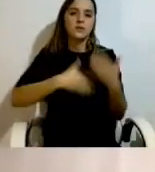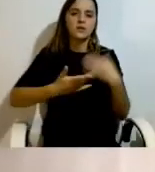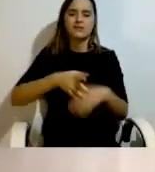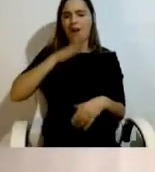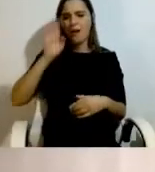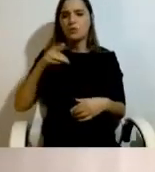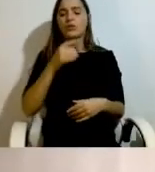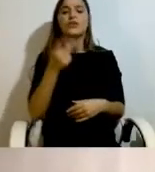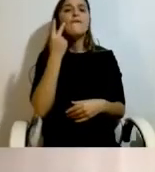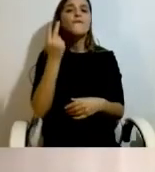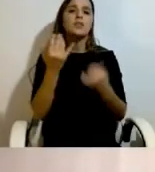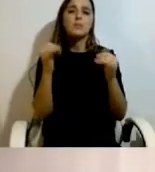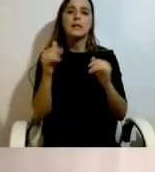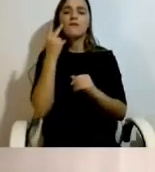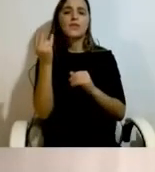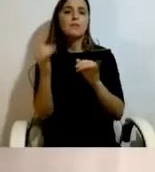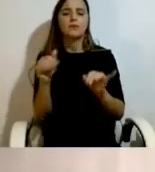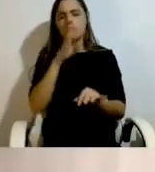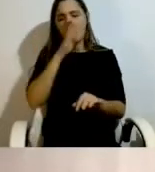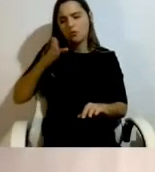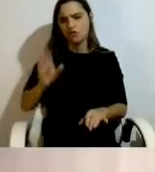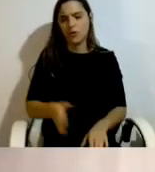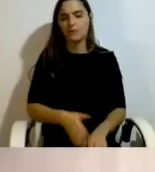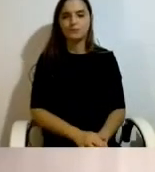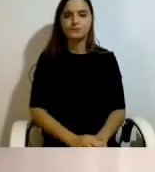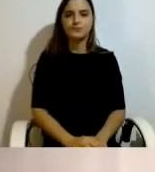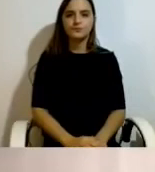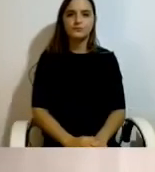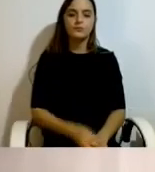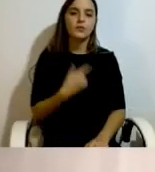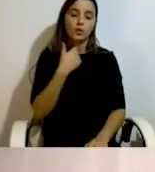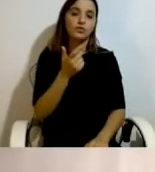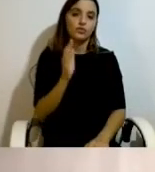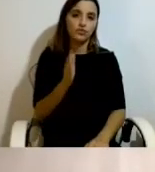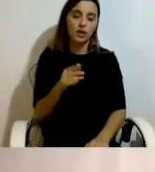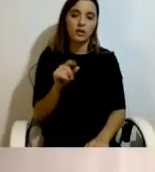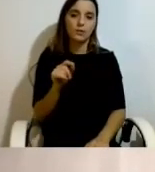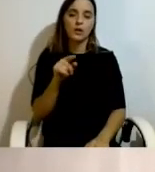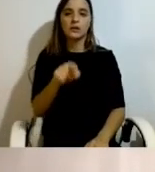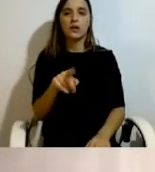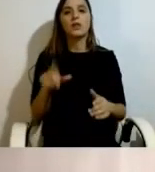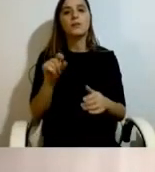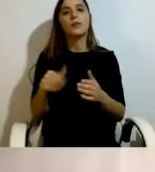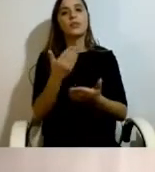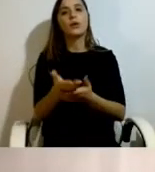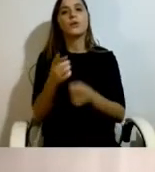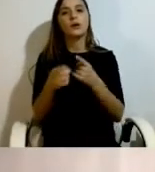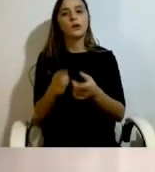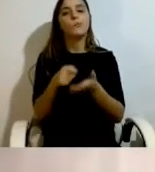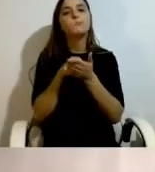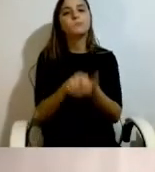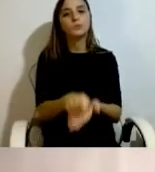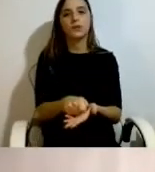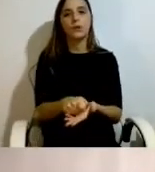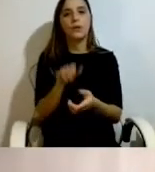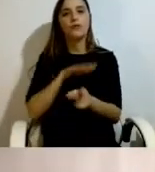da deficiência. E, como eu já referi, isto serviu também de grande pressão e influência